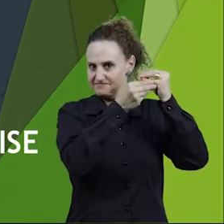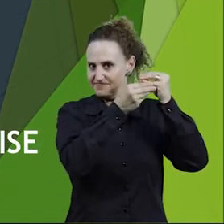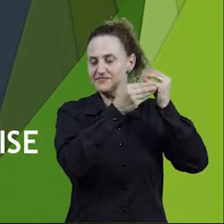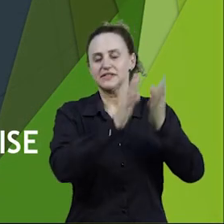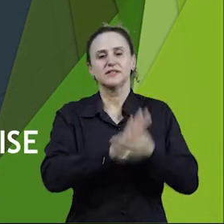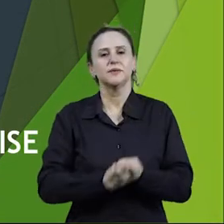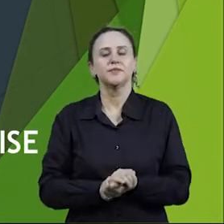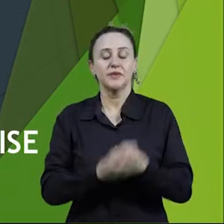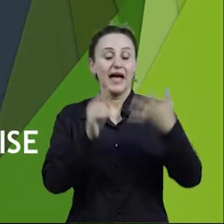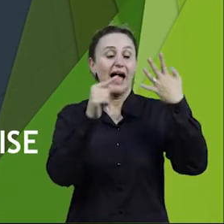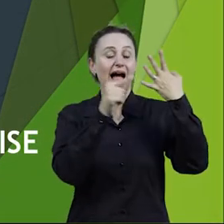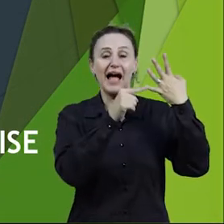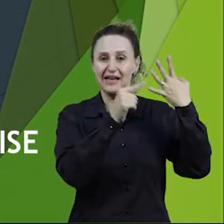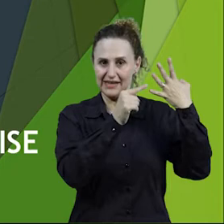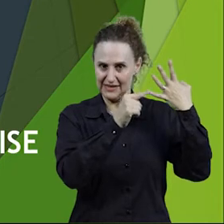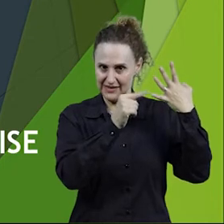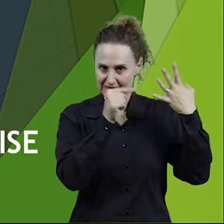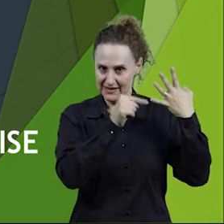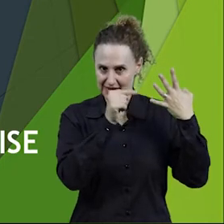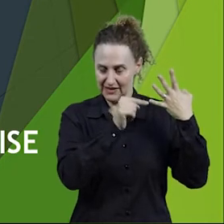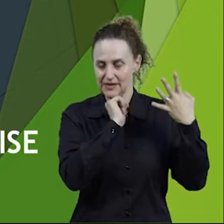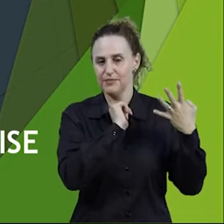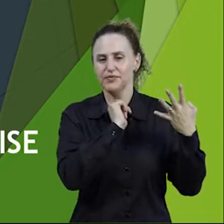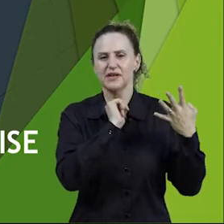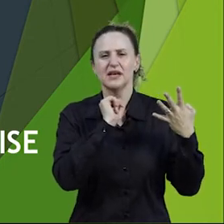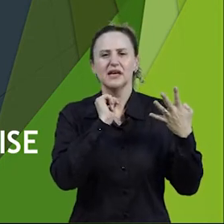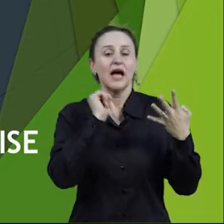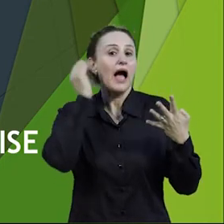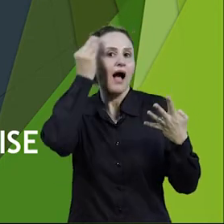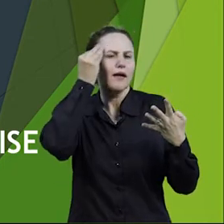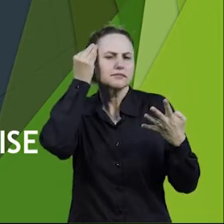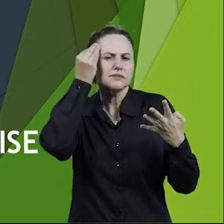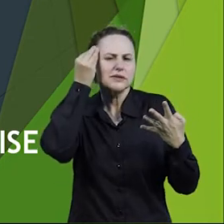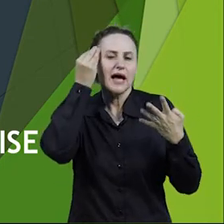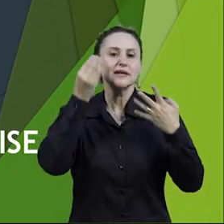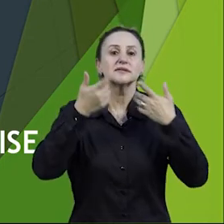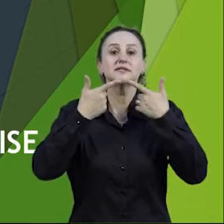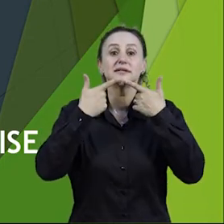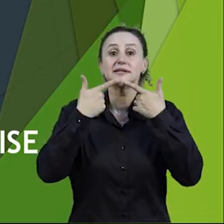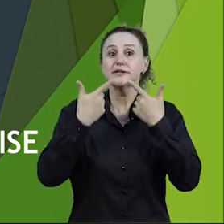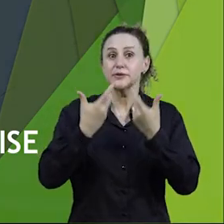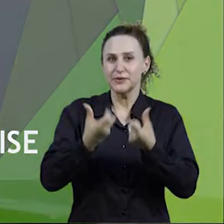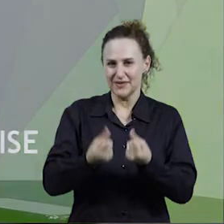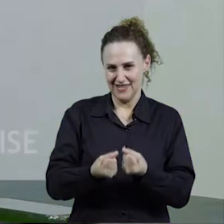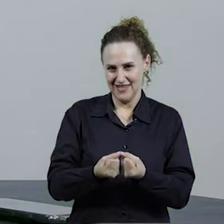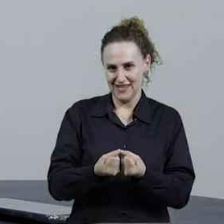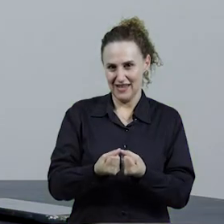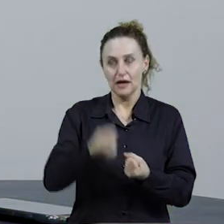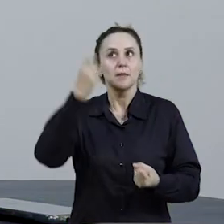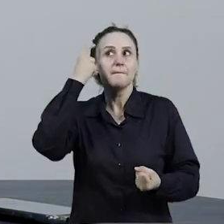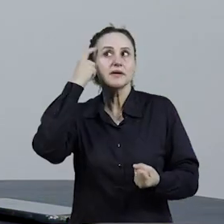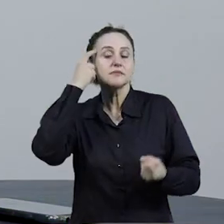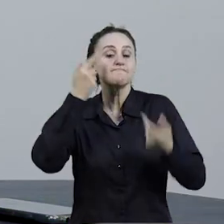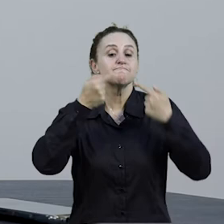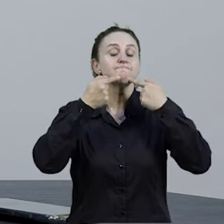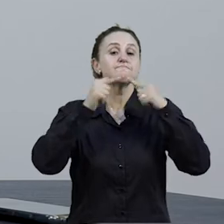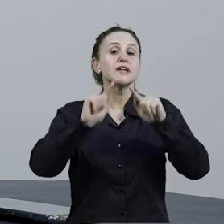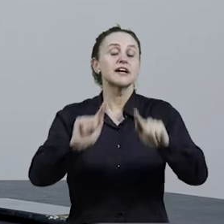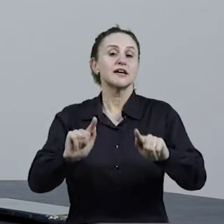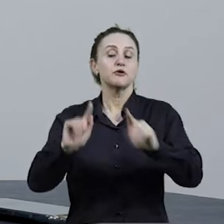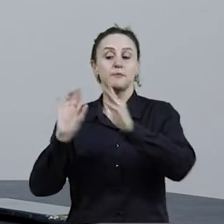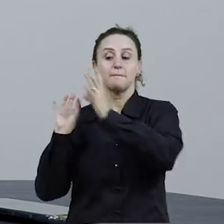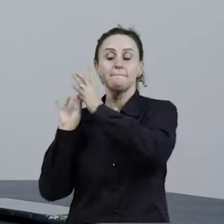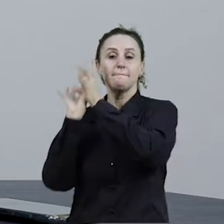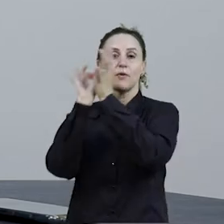de autoestudo, o ensino da língua, né? Na perspectiva da análise linguística, a gente vai falar um pouquinho de gramática, né? De uma gramática